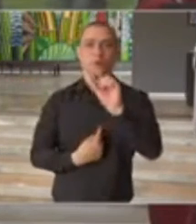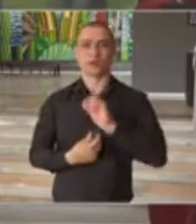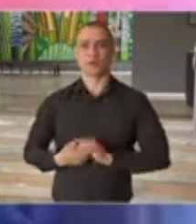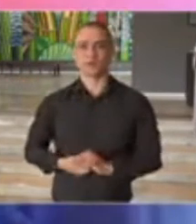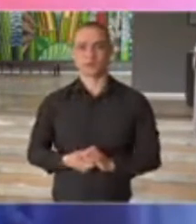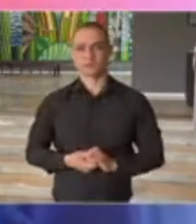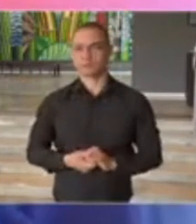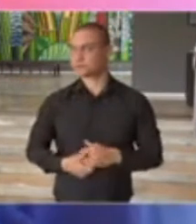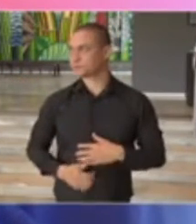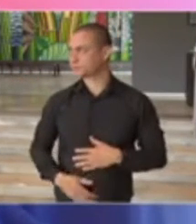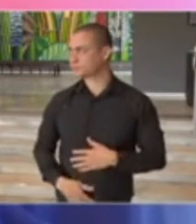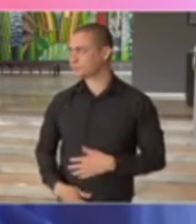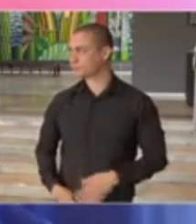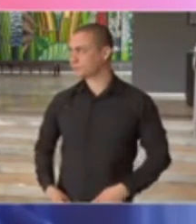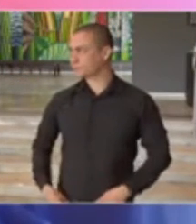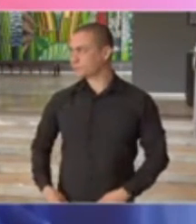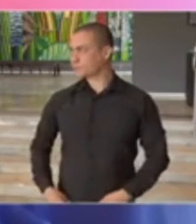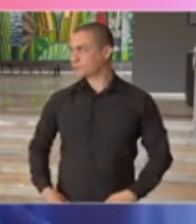por favor.